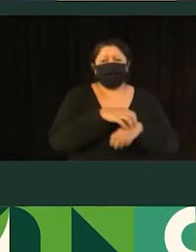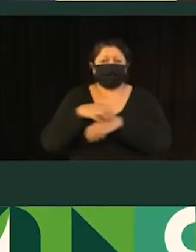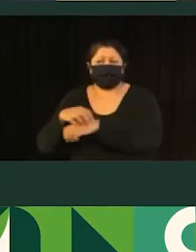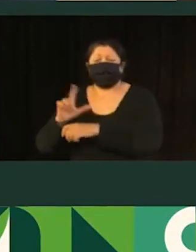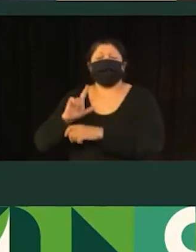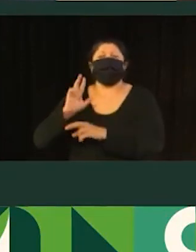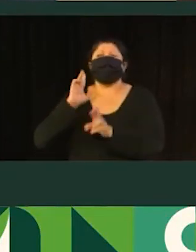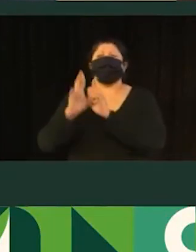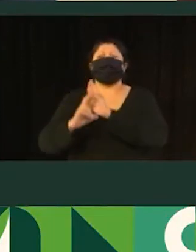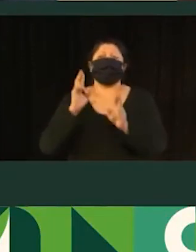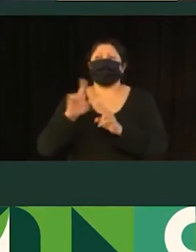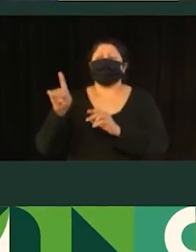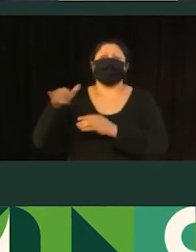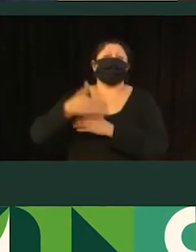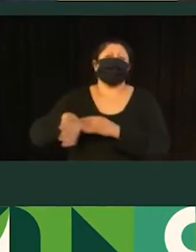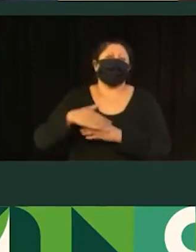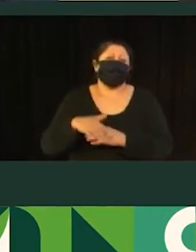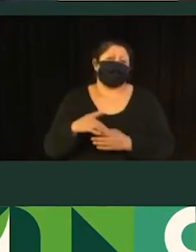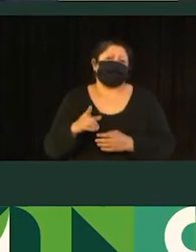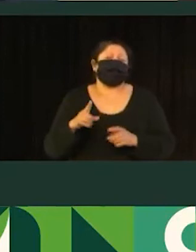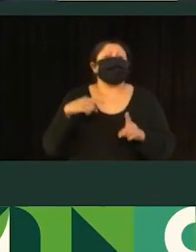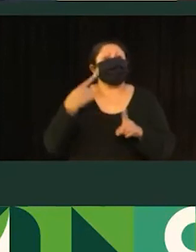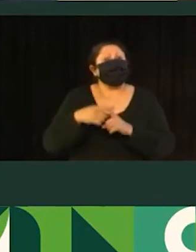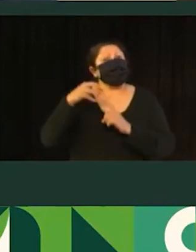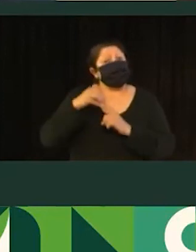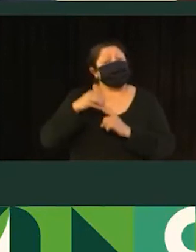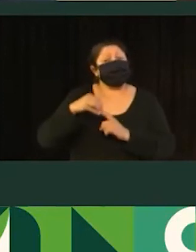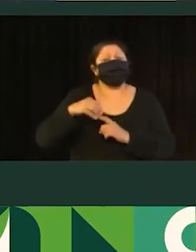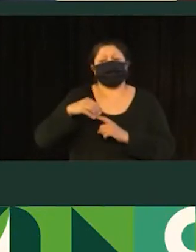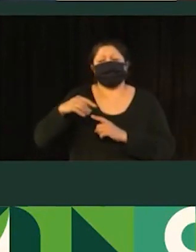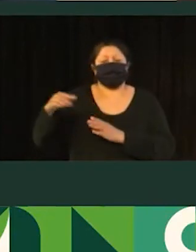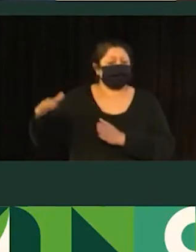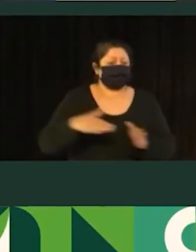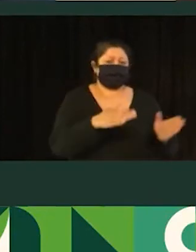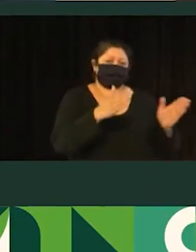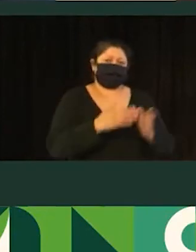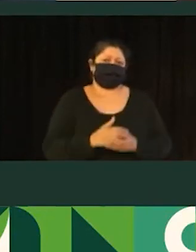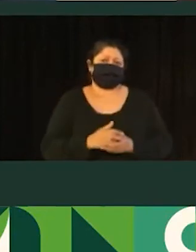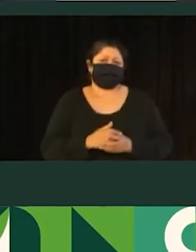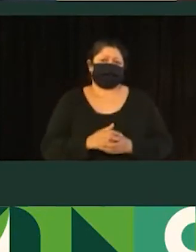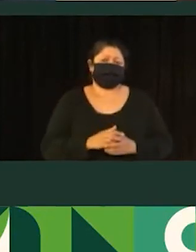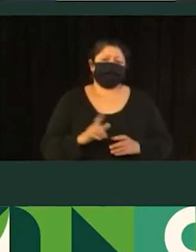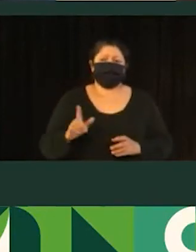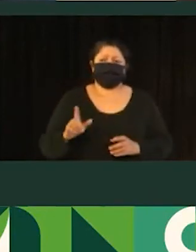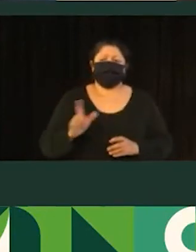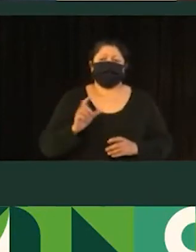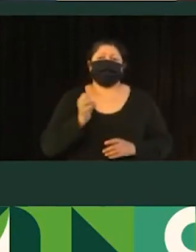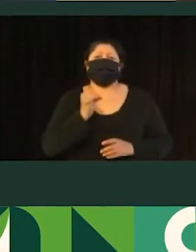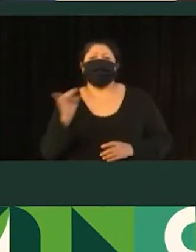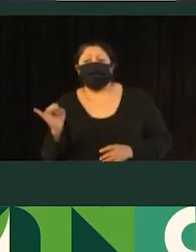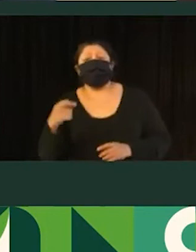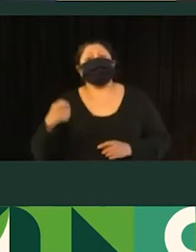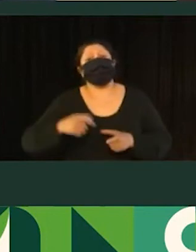conectam, chegam a Canoas, e a rede de carga principal. Então, aqui, vem incluir vias existentes e vias a